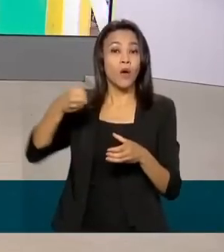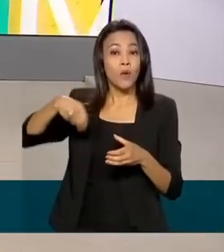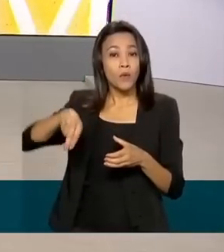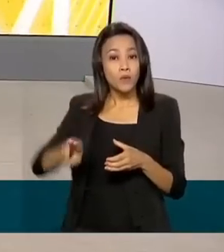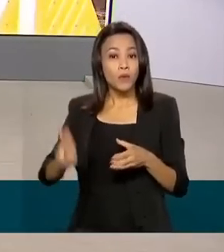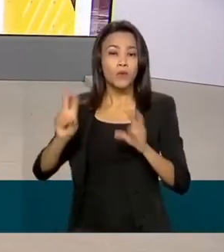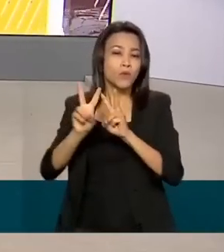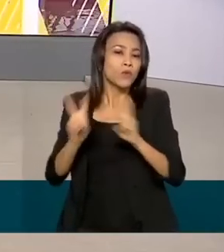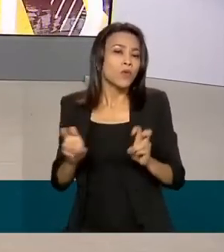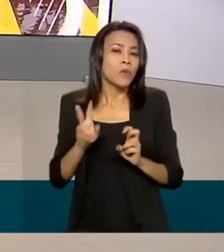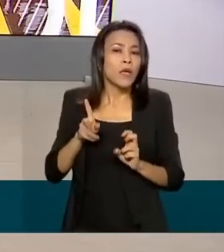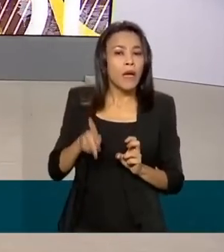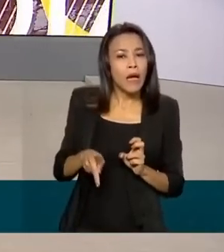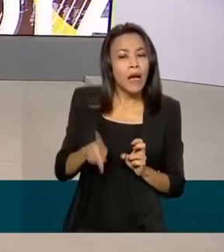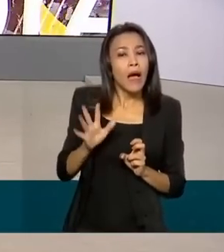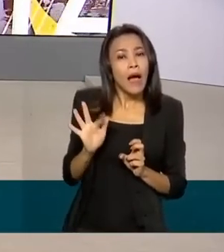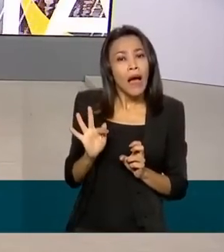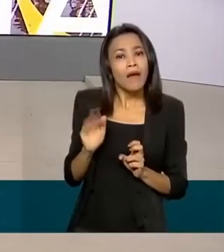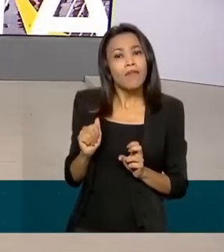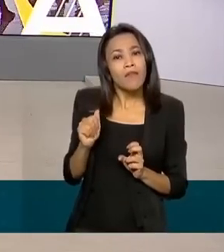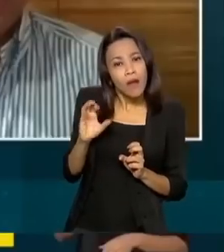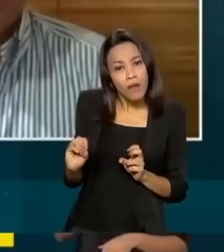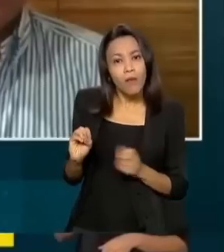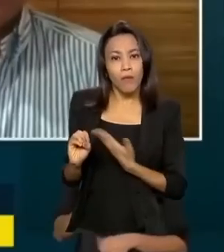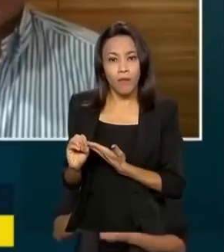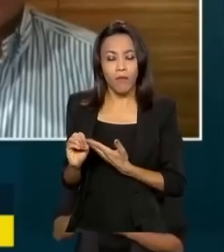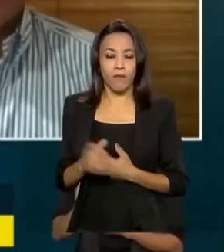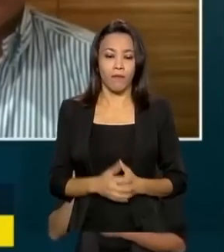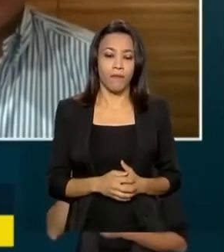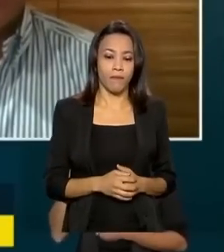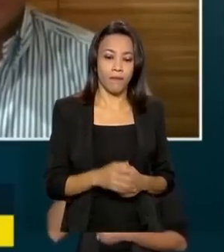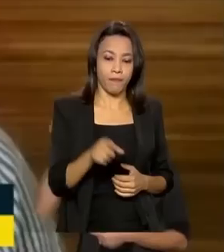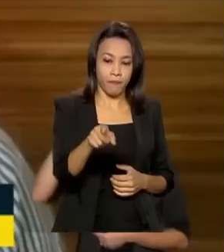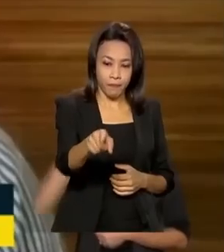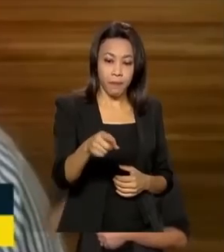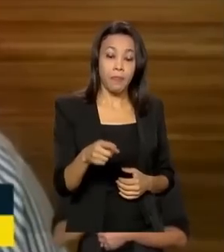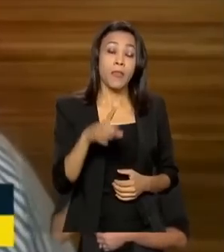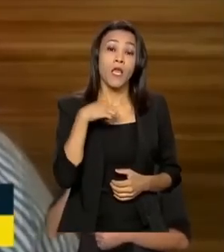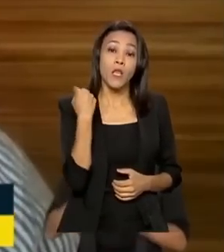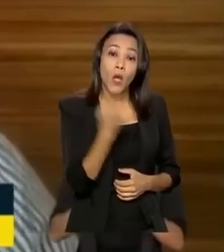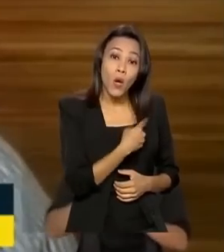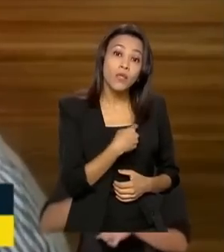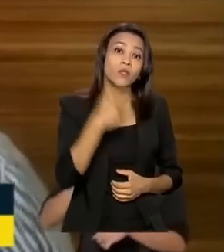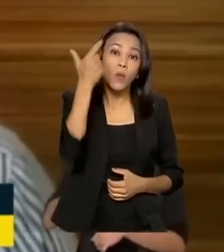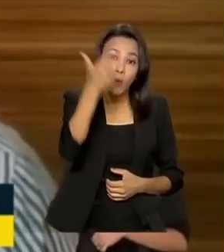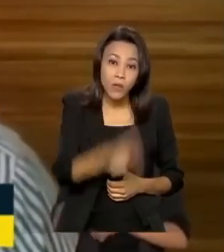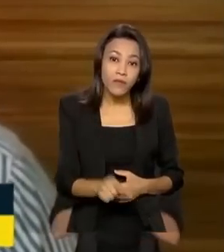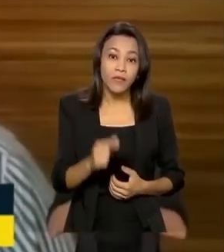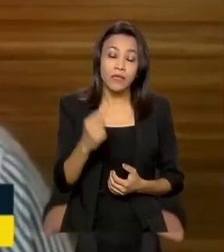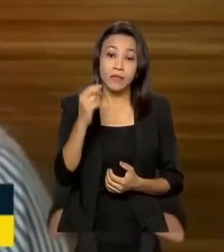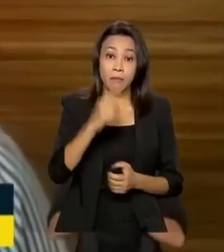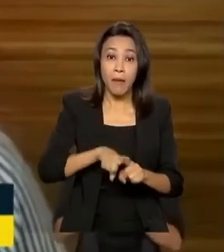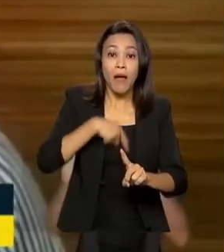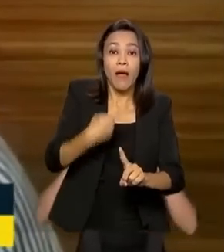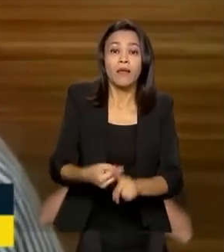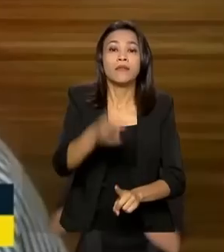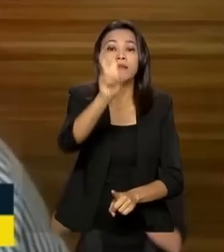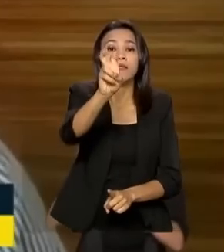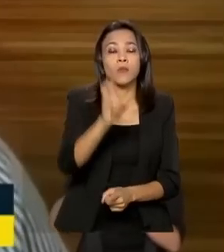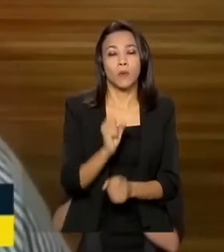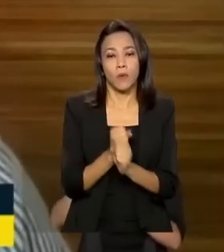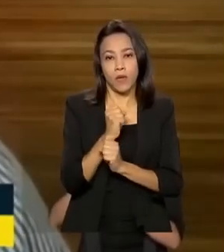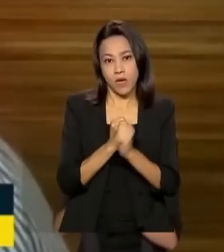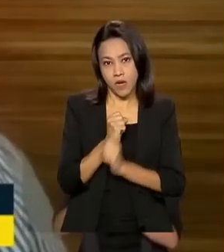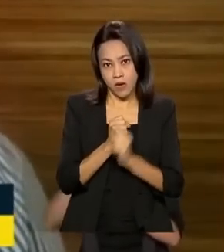a Alimentação e a Agricultura, a FAO. Nós renovamos aqui por mais cinco anos essa parceria entre o